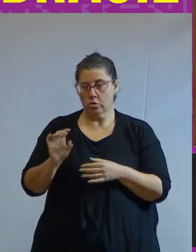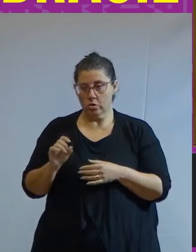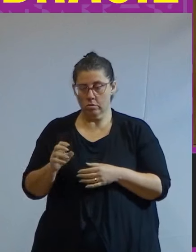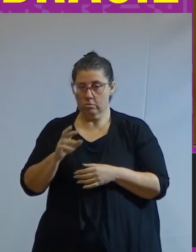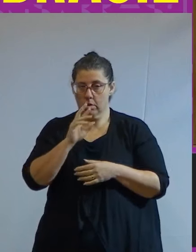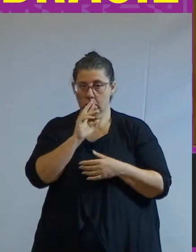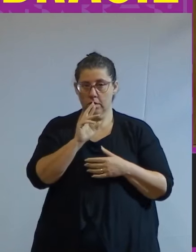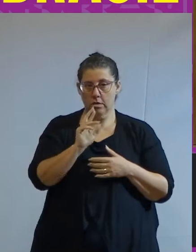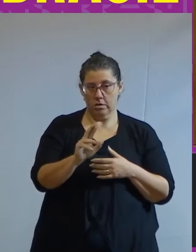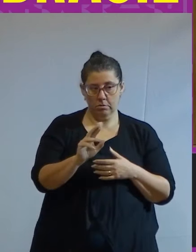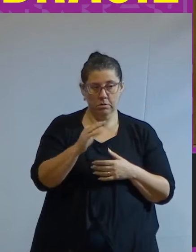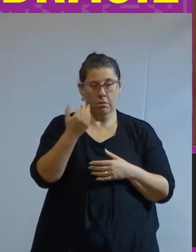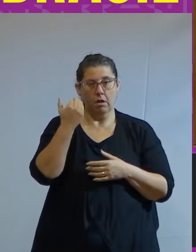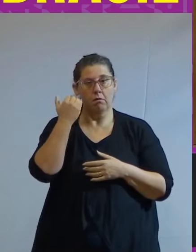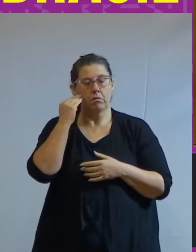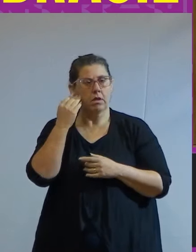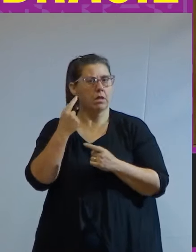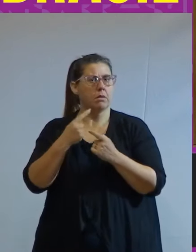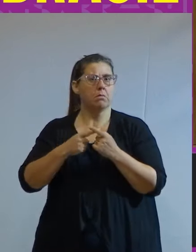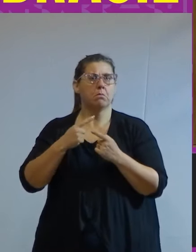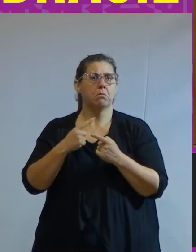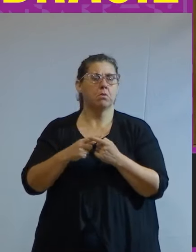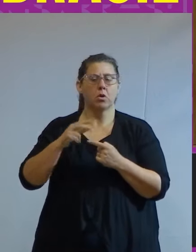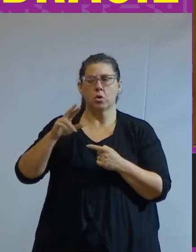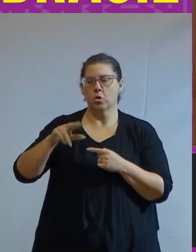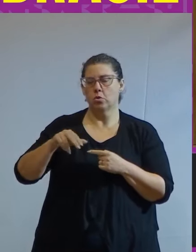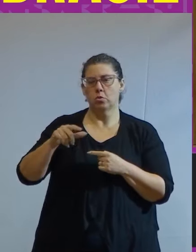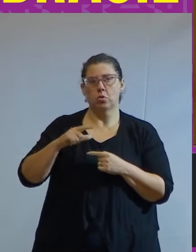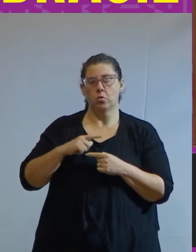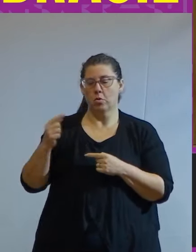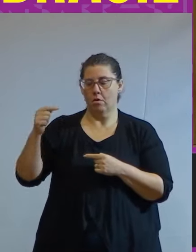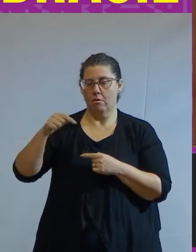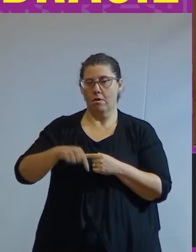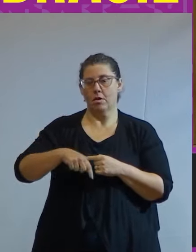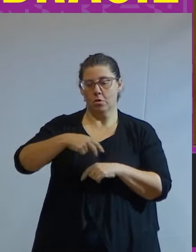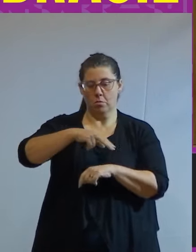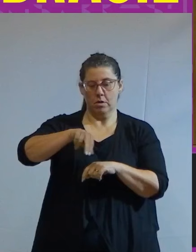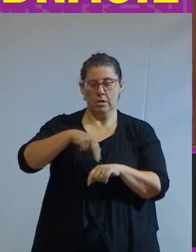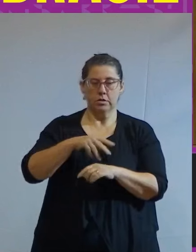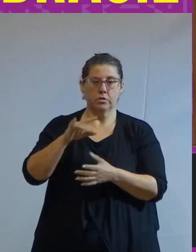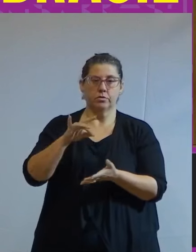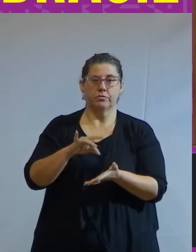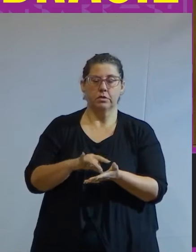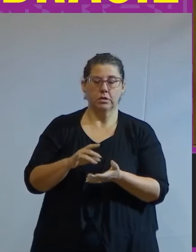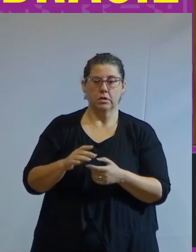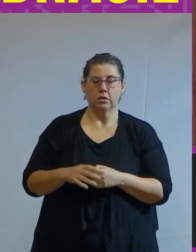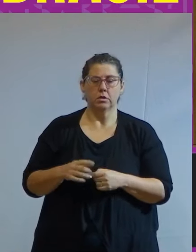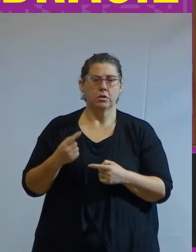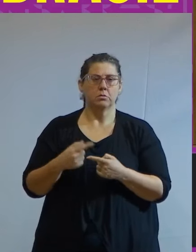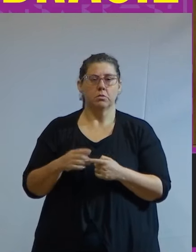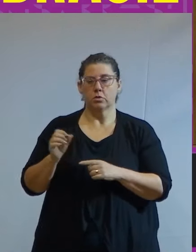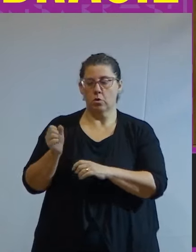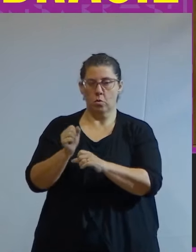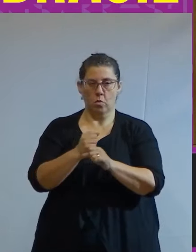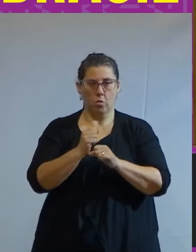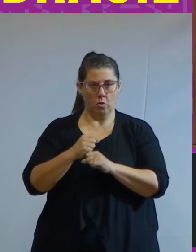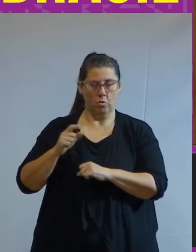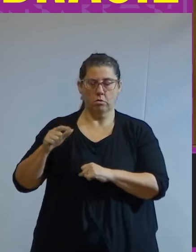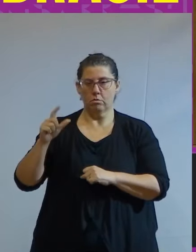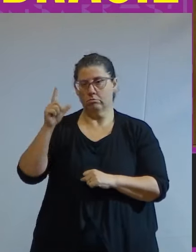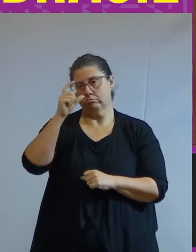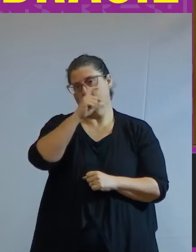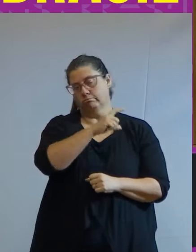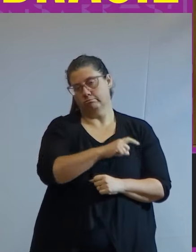resposta para entendermos por que nunca tivemos por aqui uma nação de verdade e por que sua construção é tão